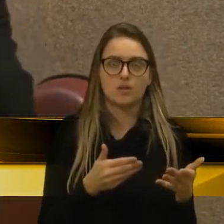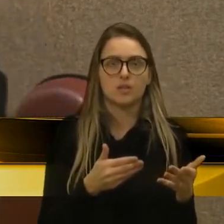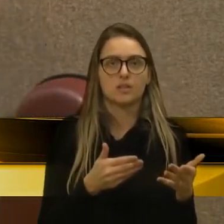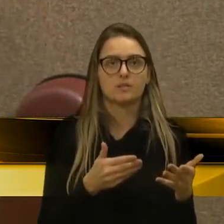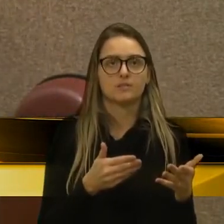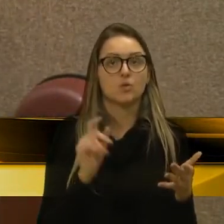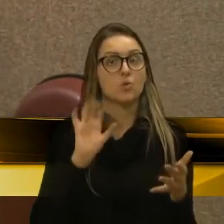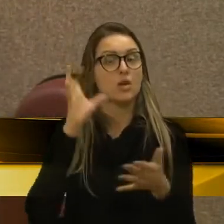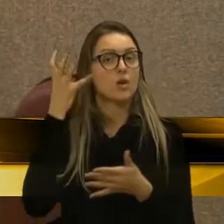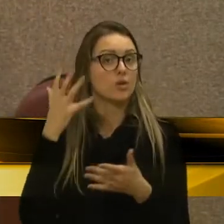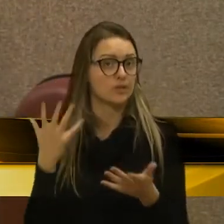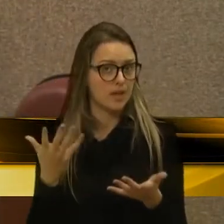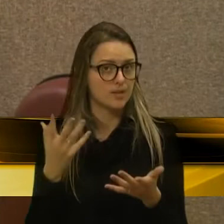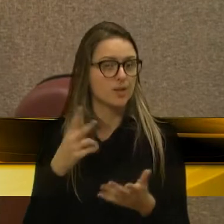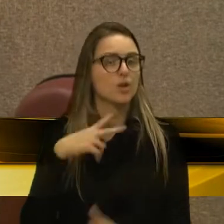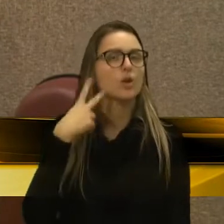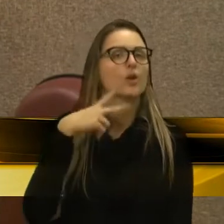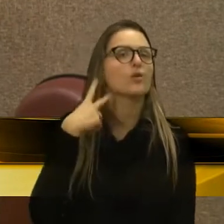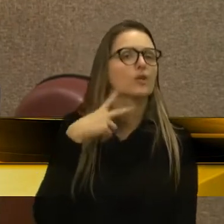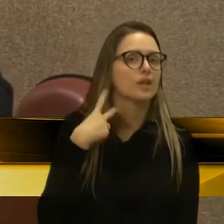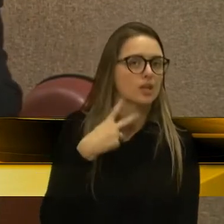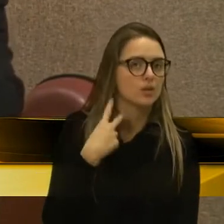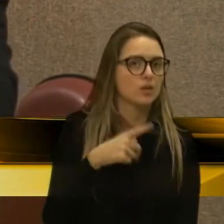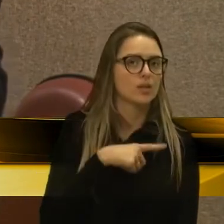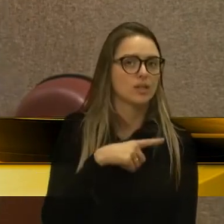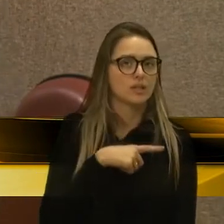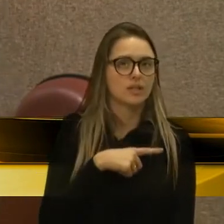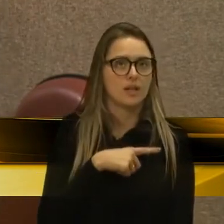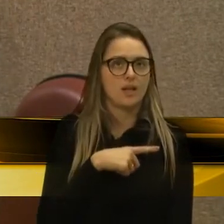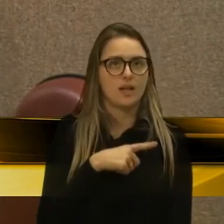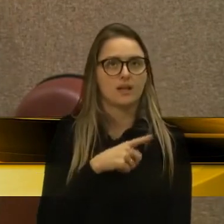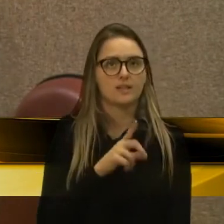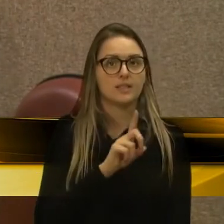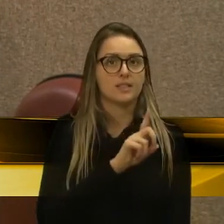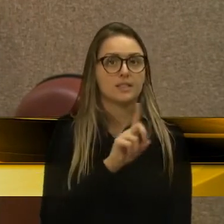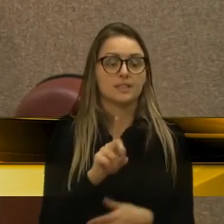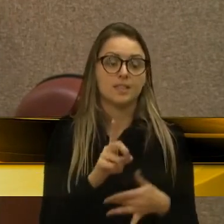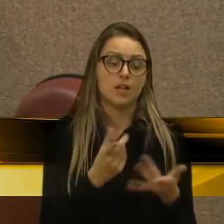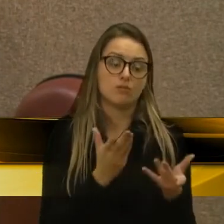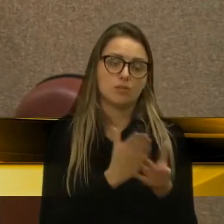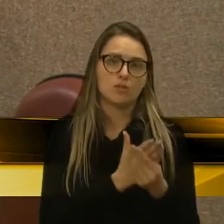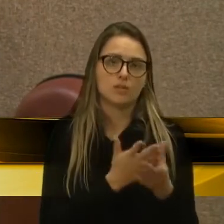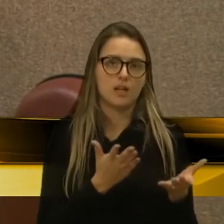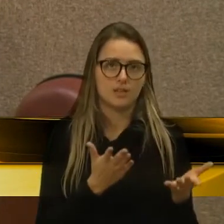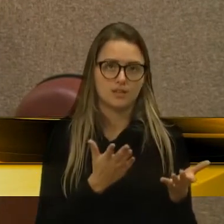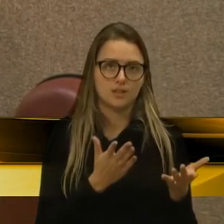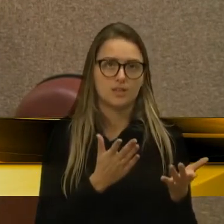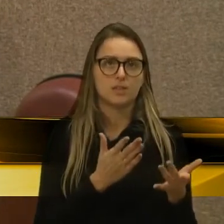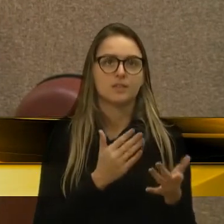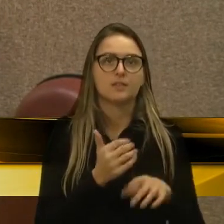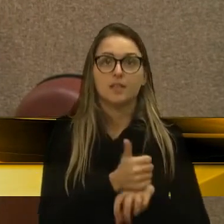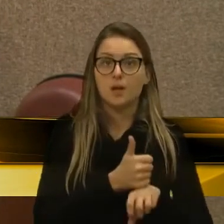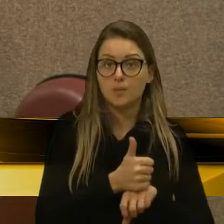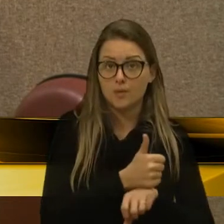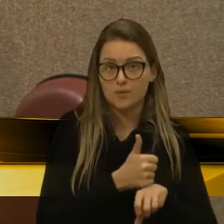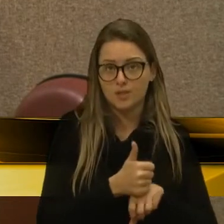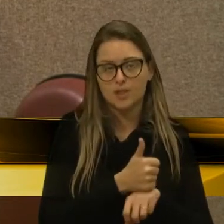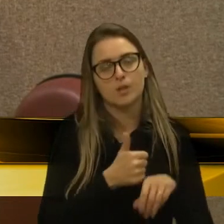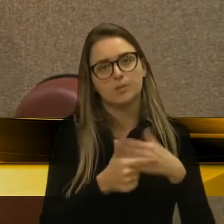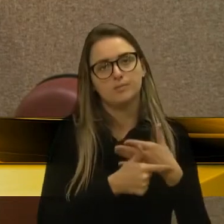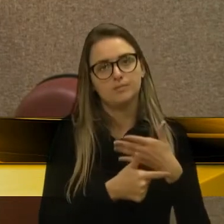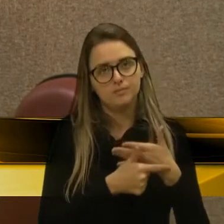um vereador que tem imunidade parlamentar no exercício da sua função,